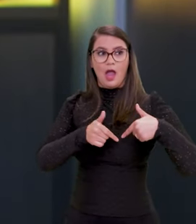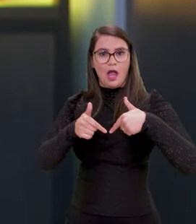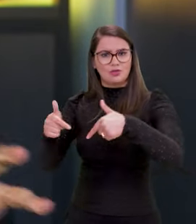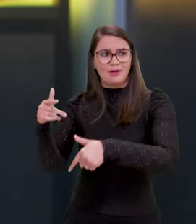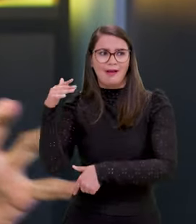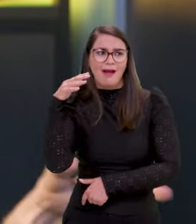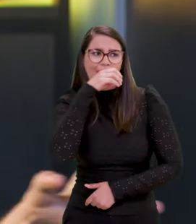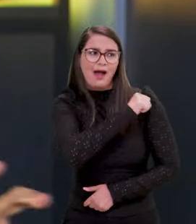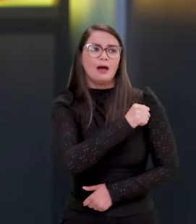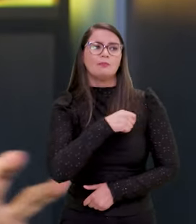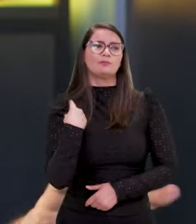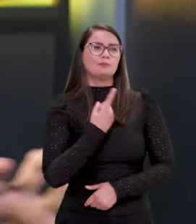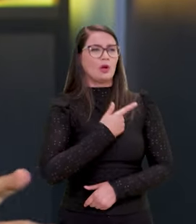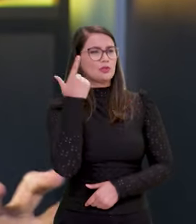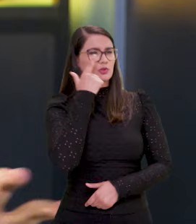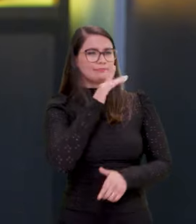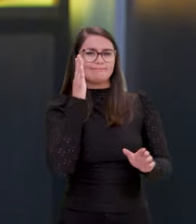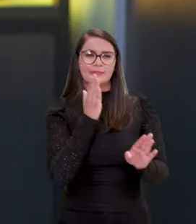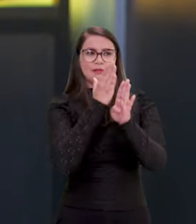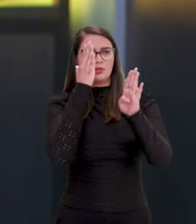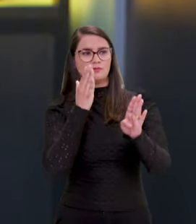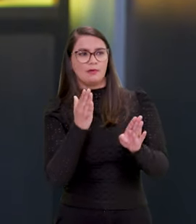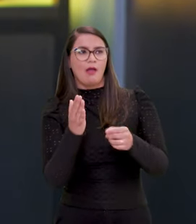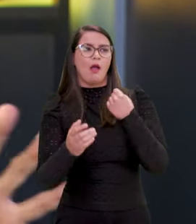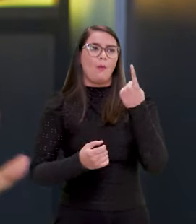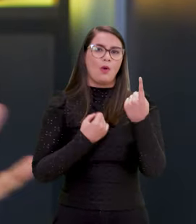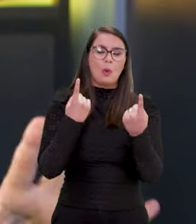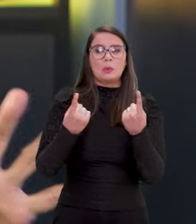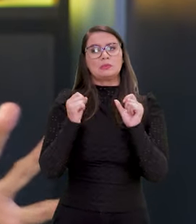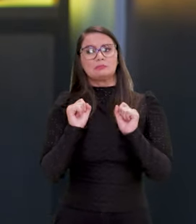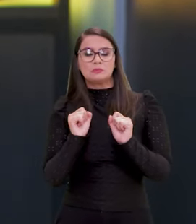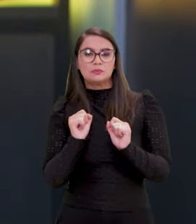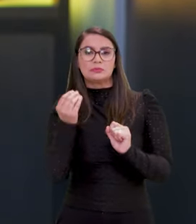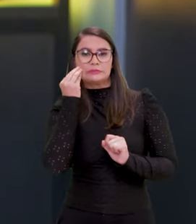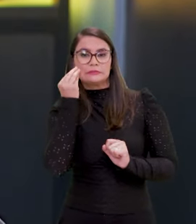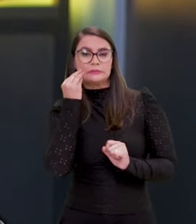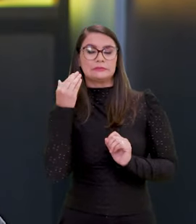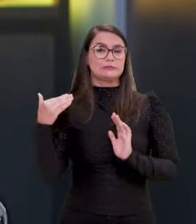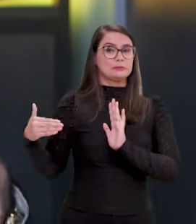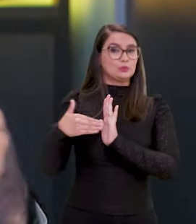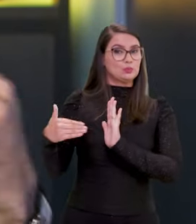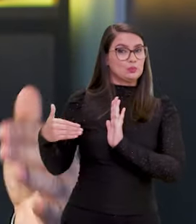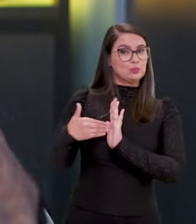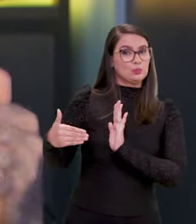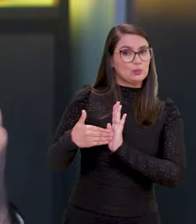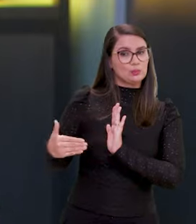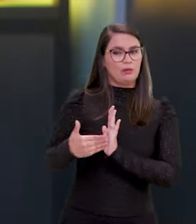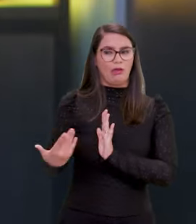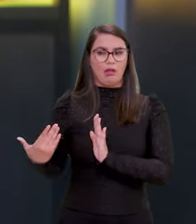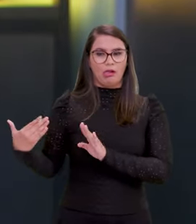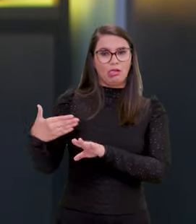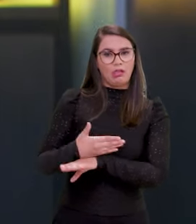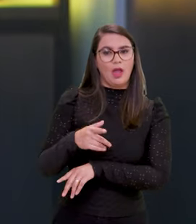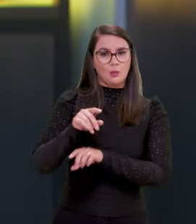rapidamente para a gente identificar eventuais questões que possam estar, vamos dizer assim, tentando